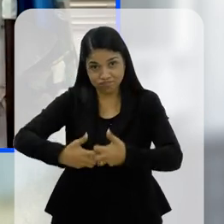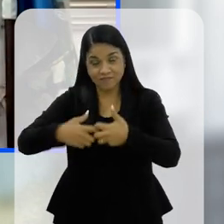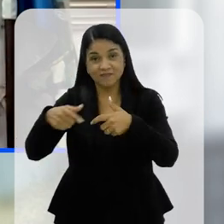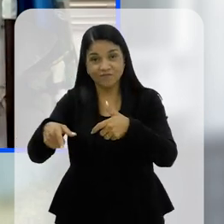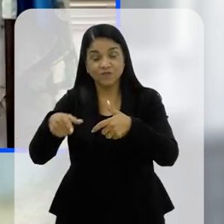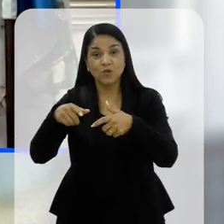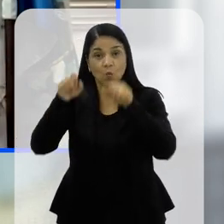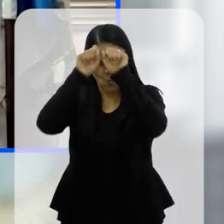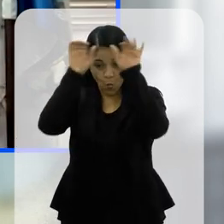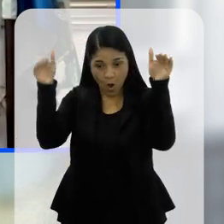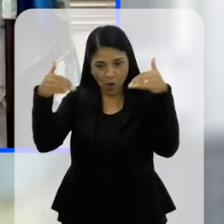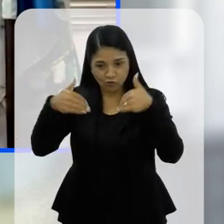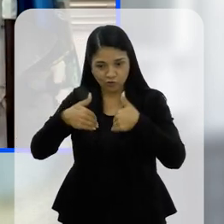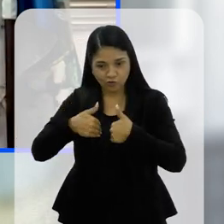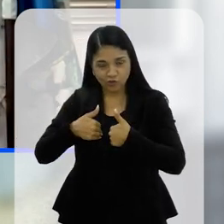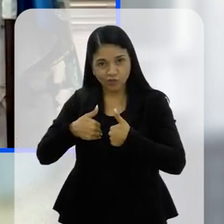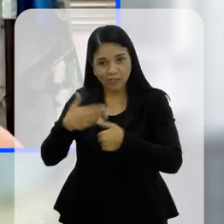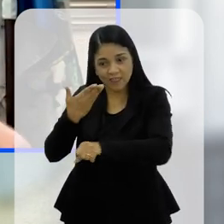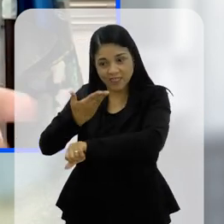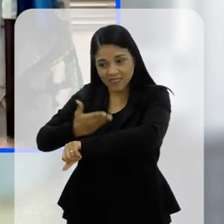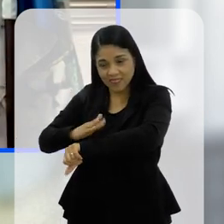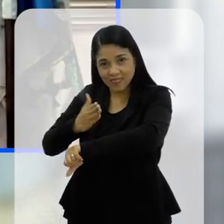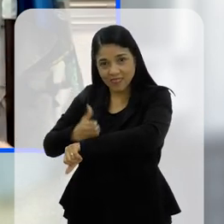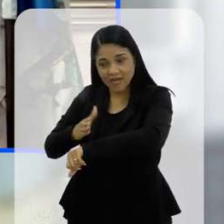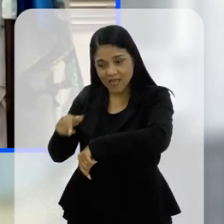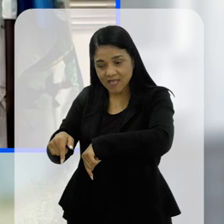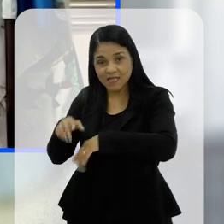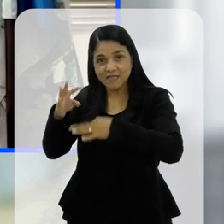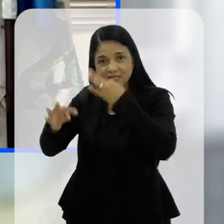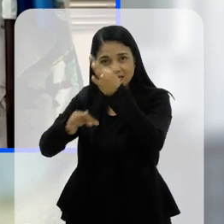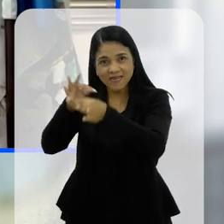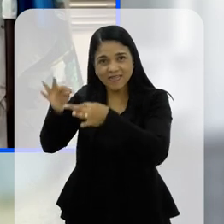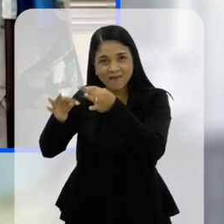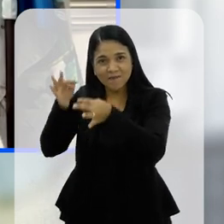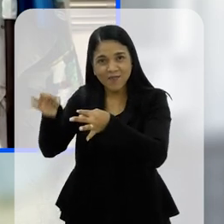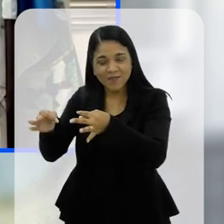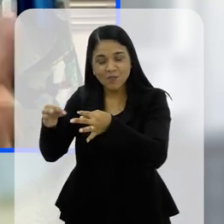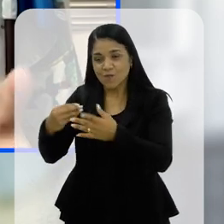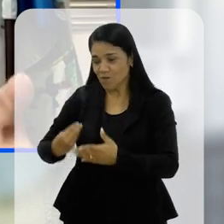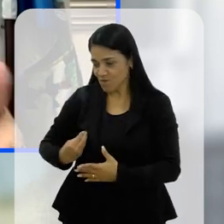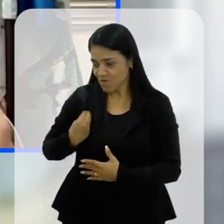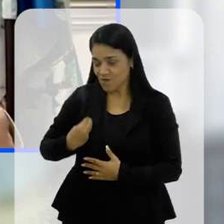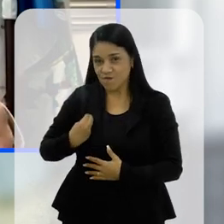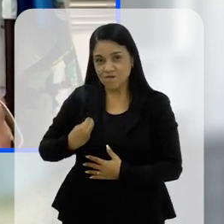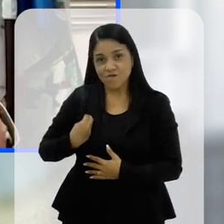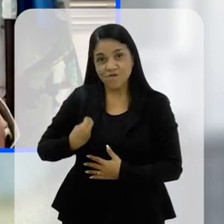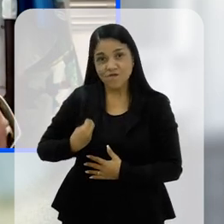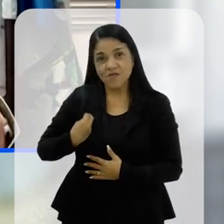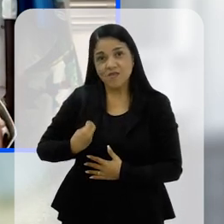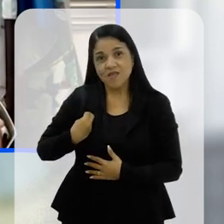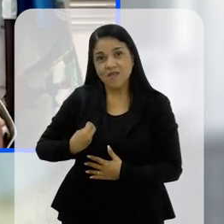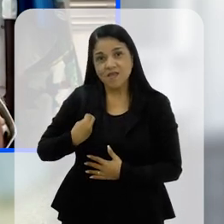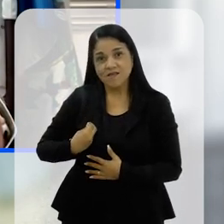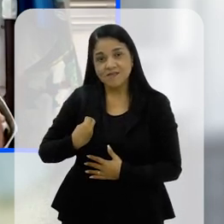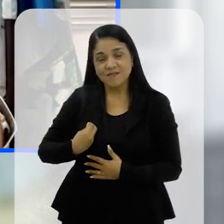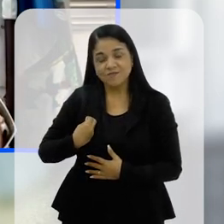certo? Então, o autista ali, eles tratam, eles vivem ali como se estivessem